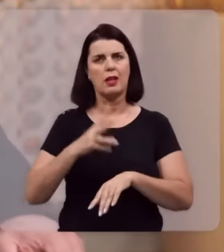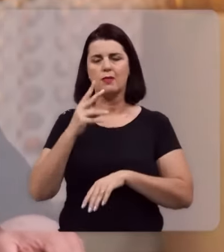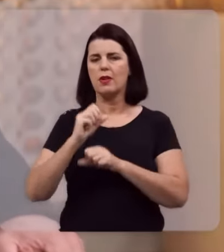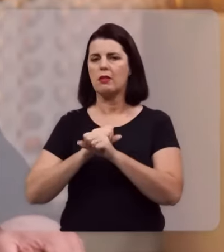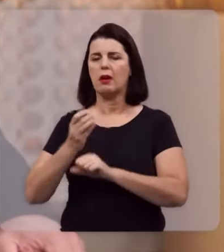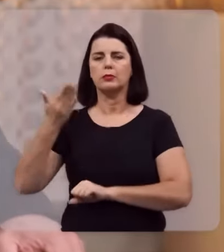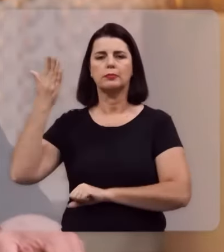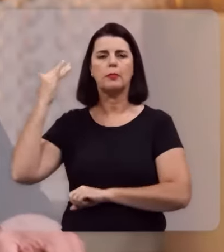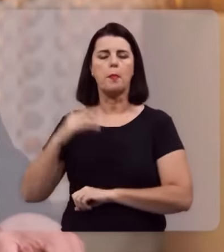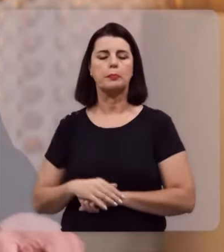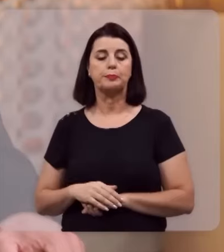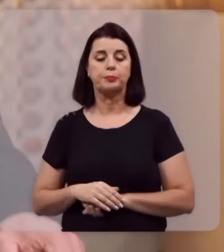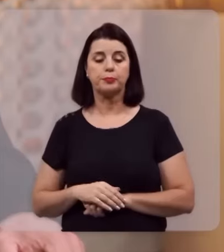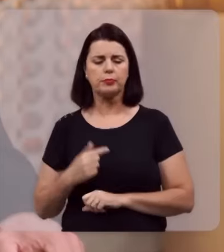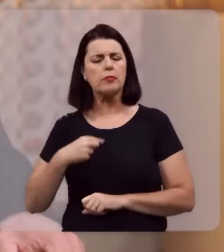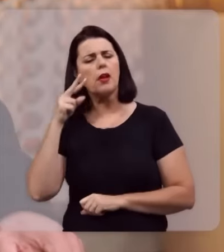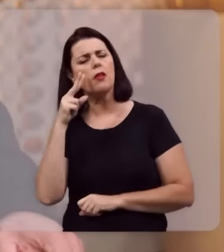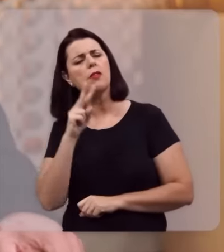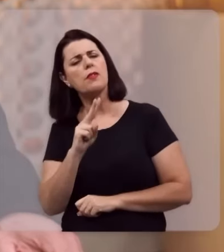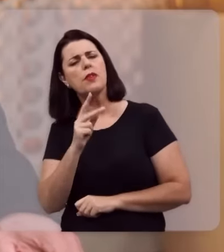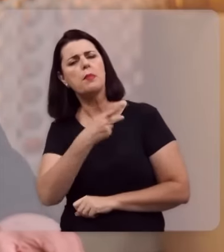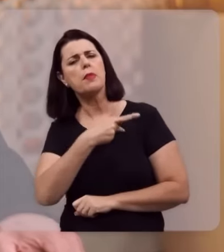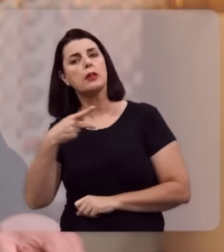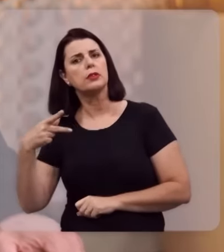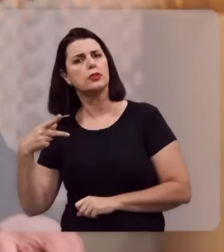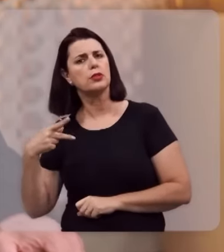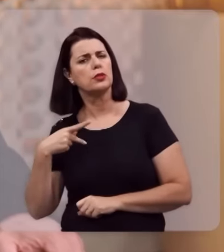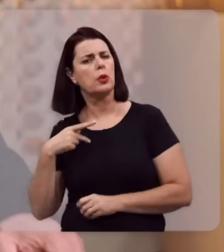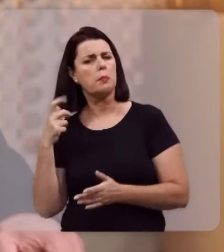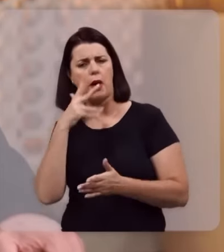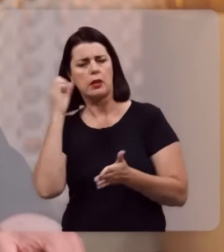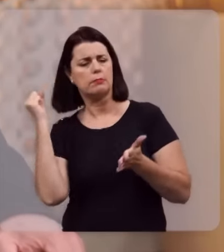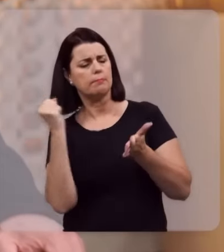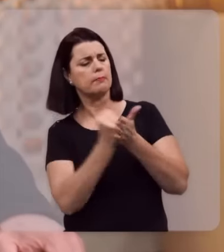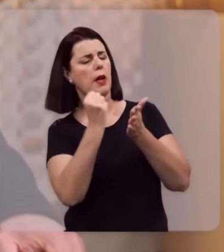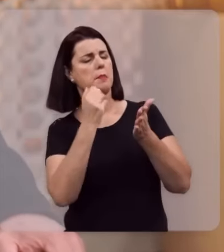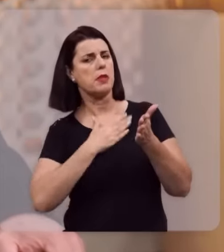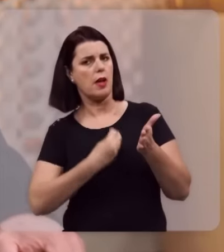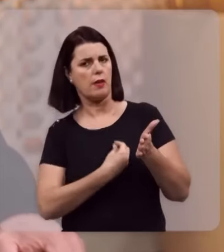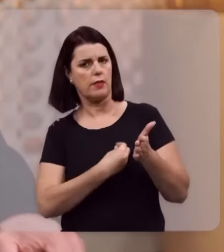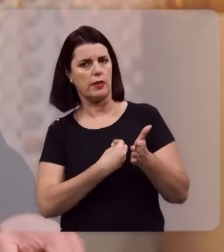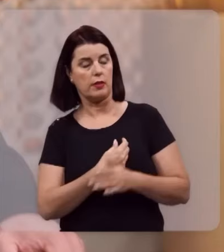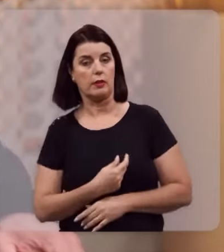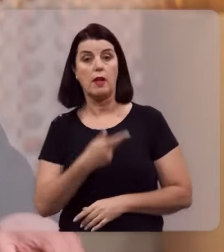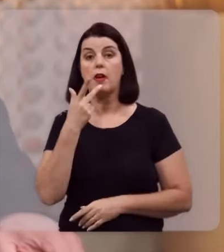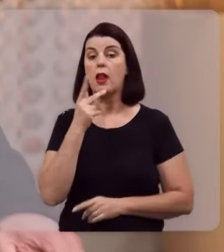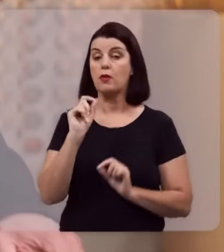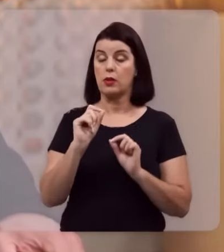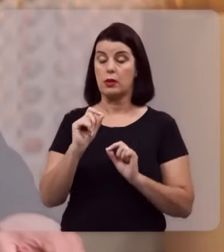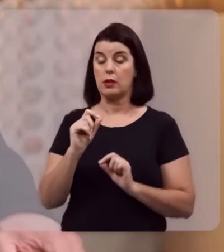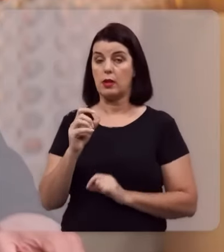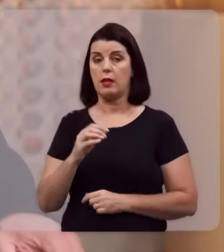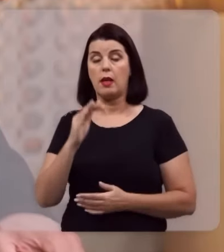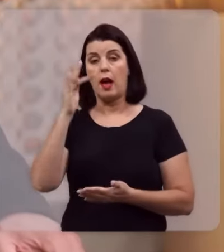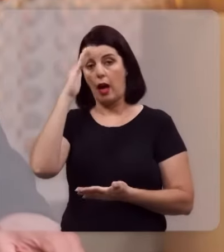mais de 20, eu ouvi algo de um pastor que marcou a minha vida. Ele dizia que temer a